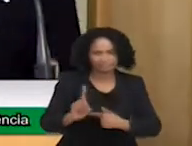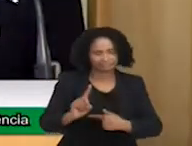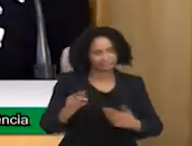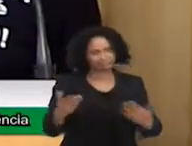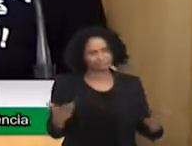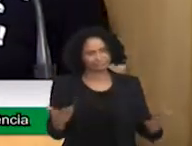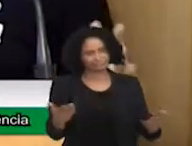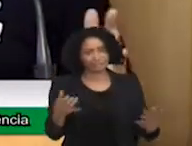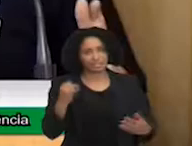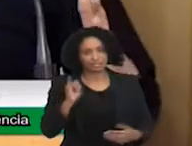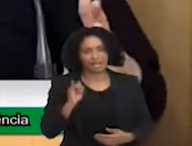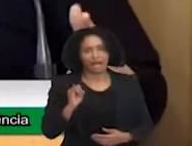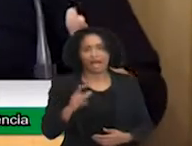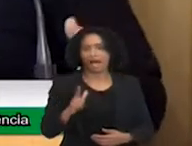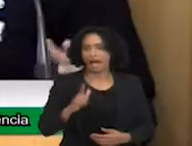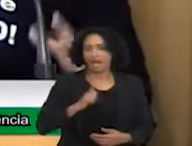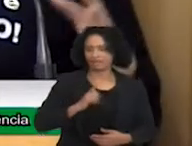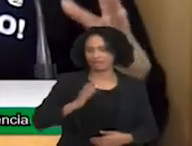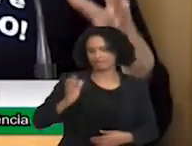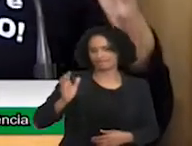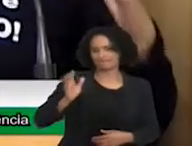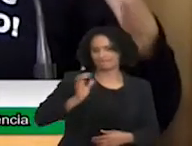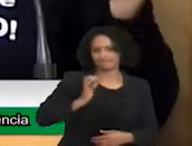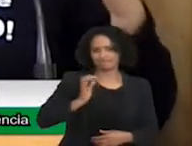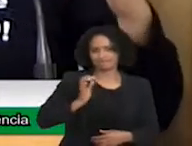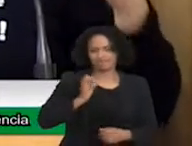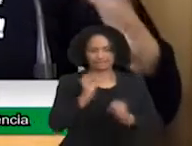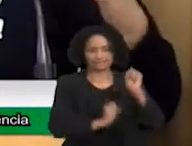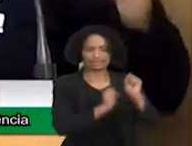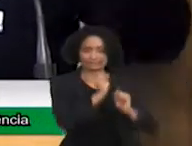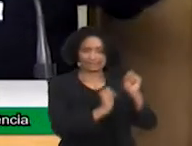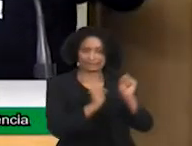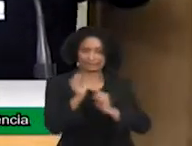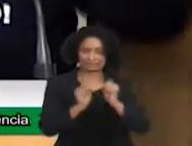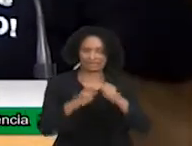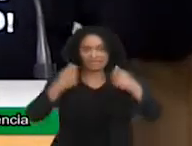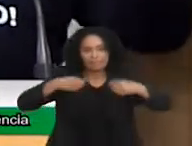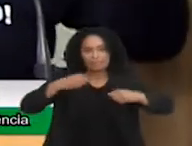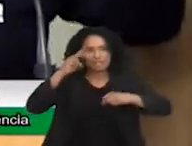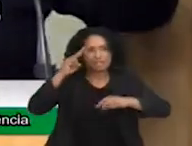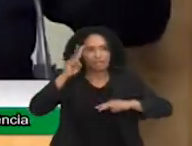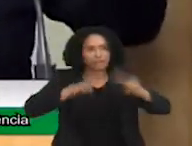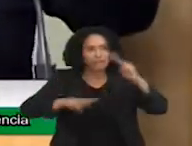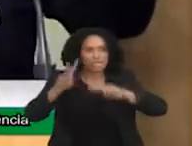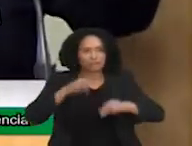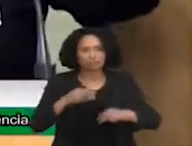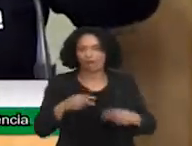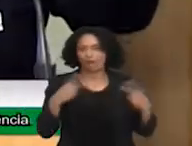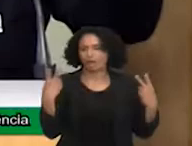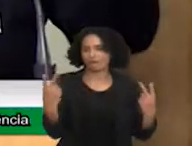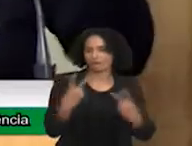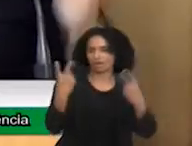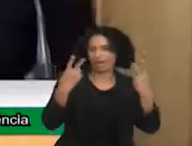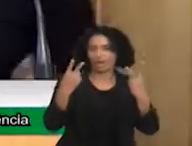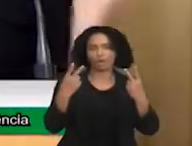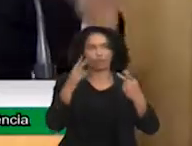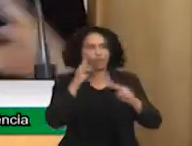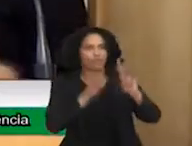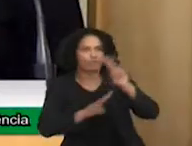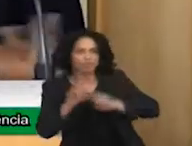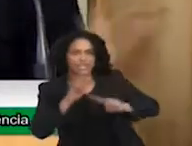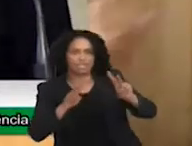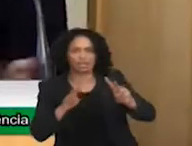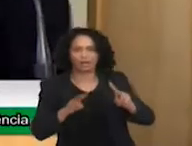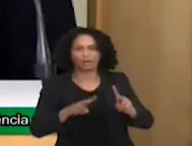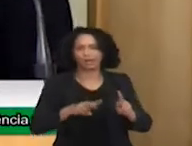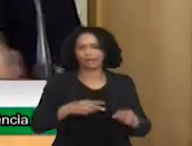gente sempre tem lá missão, visão, valores. Todos têm que ter aquilo em mente e seguir todos seguindo no mesmo caminho para que